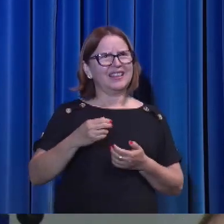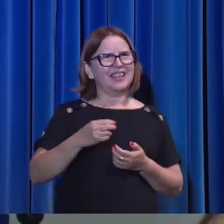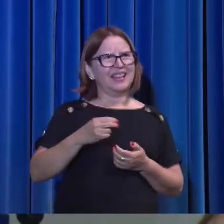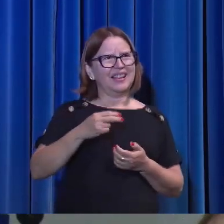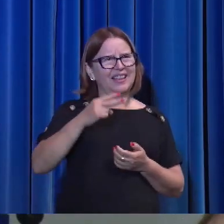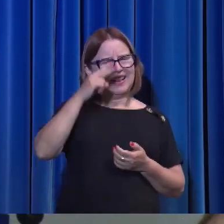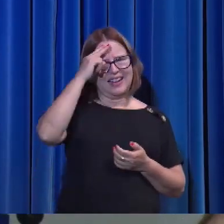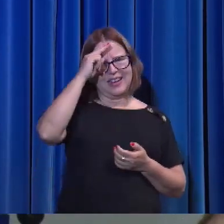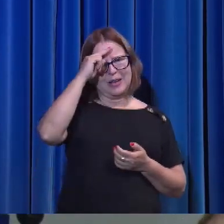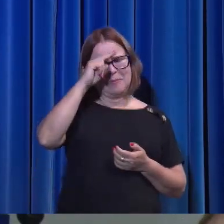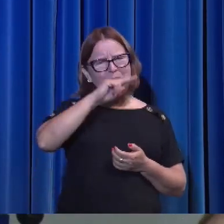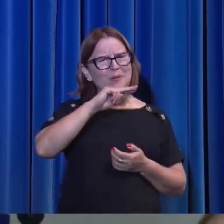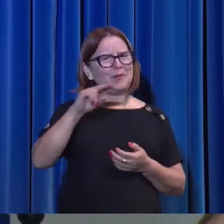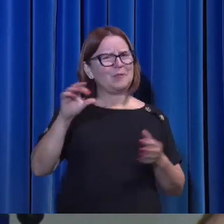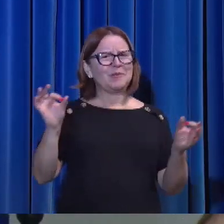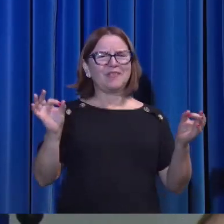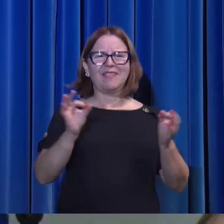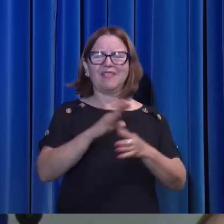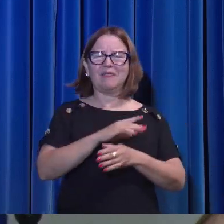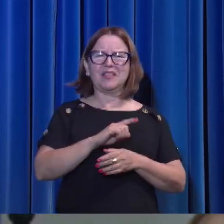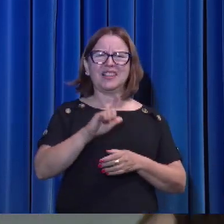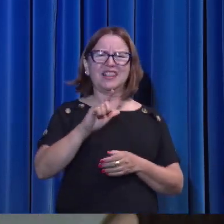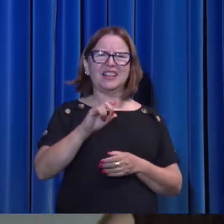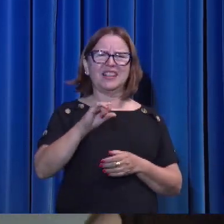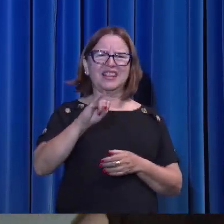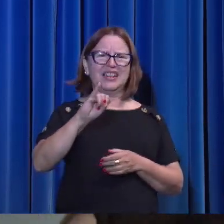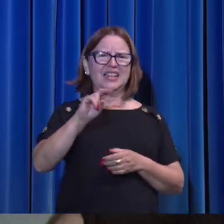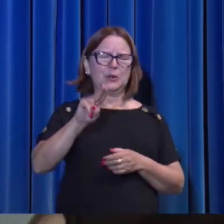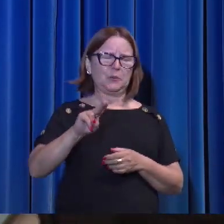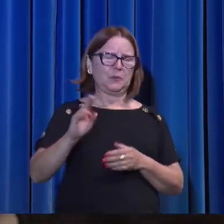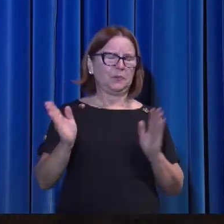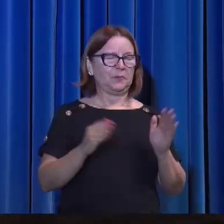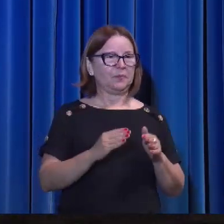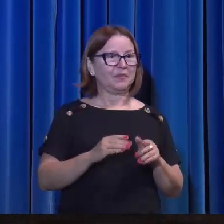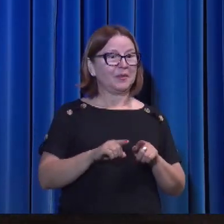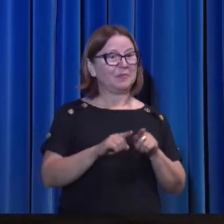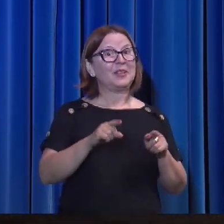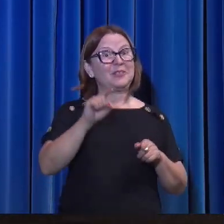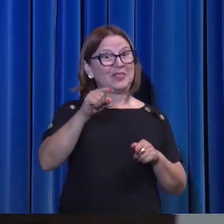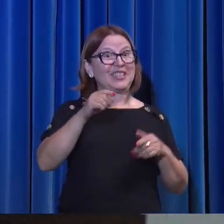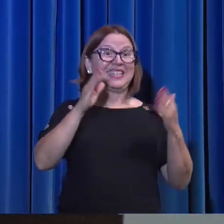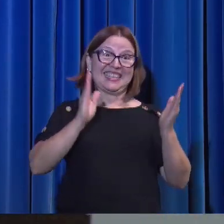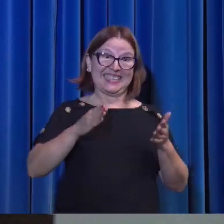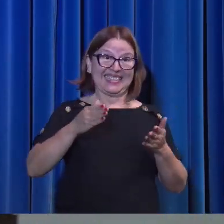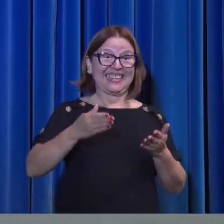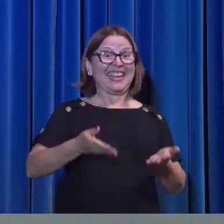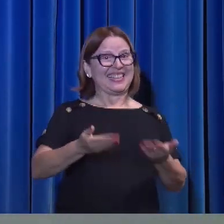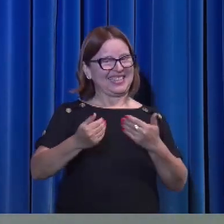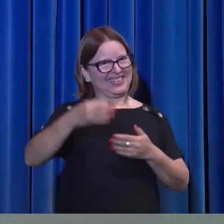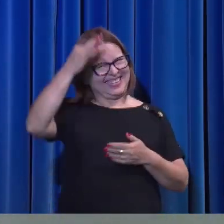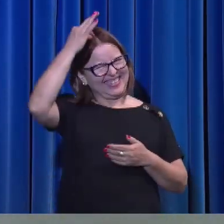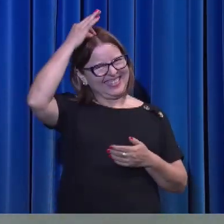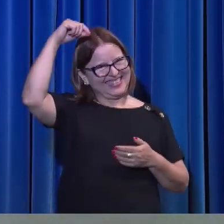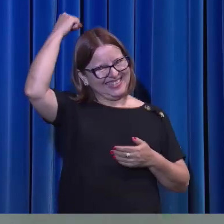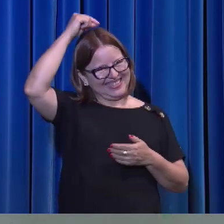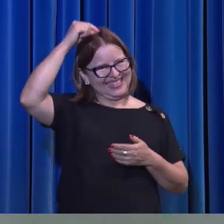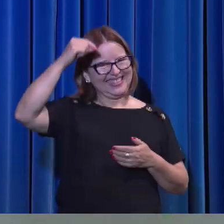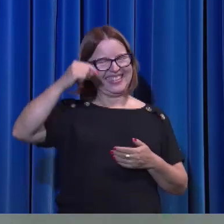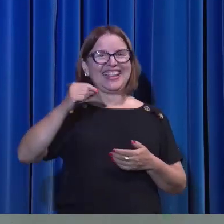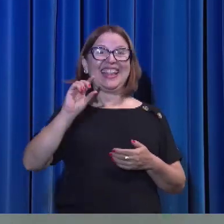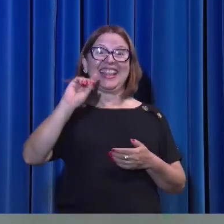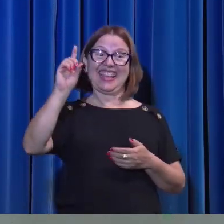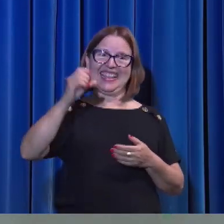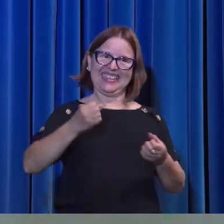dele, mas é ali ou não sei o quê. Você já recebeu o Espírito Santo? Amém. É ele que vai lhe ensinar.